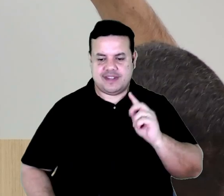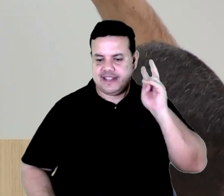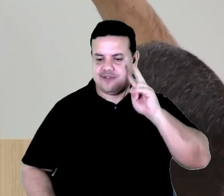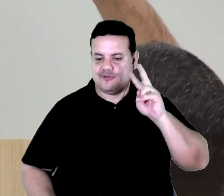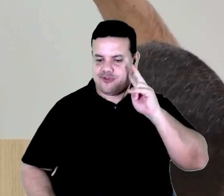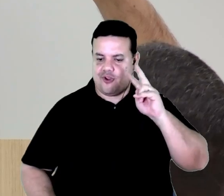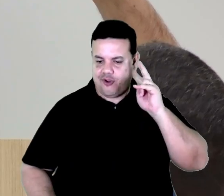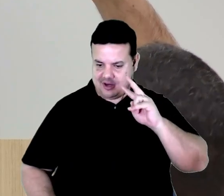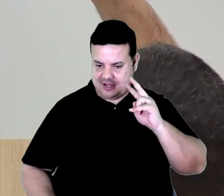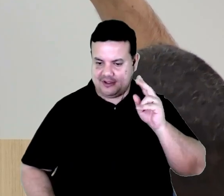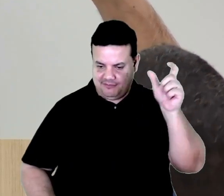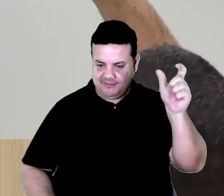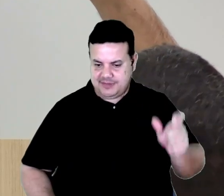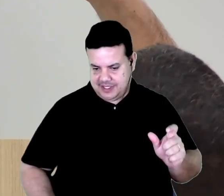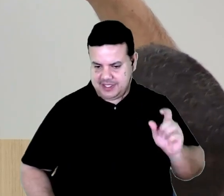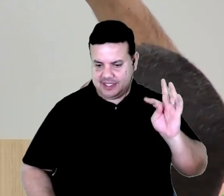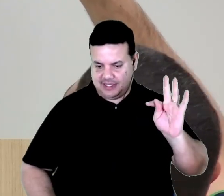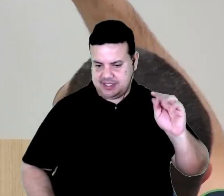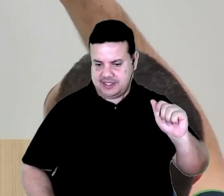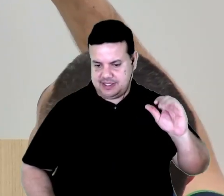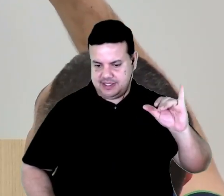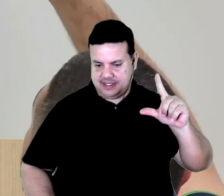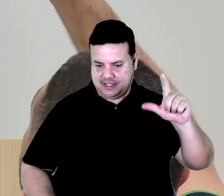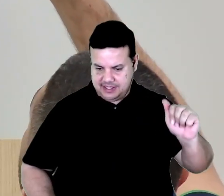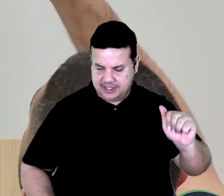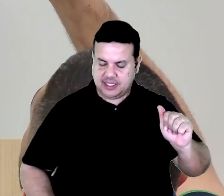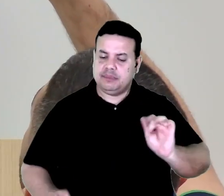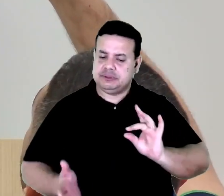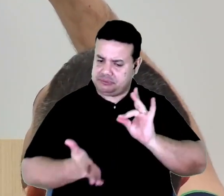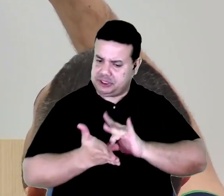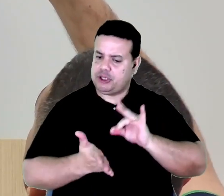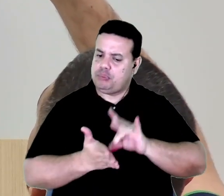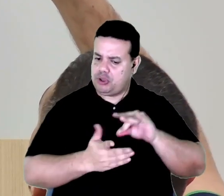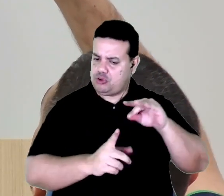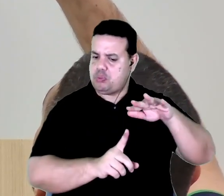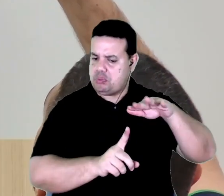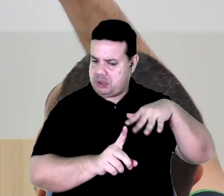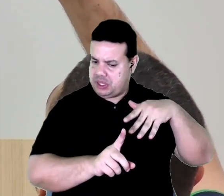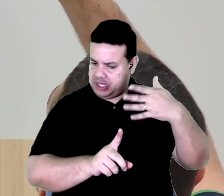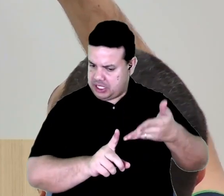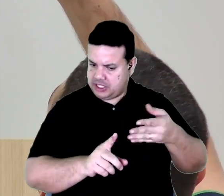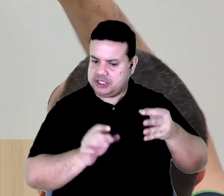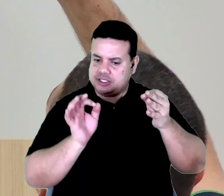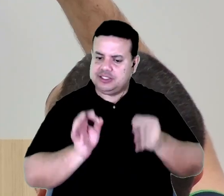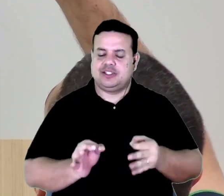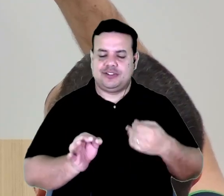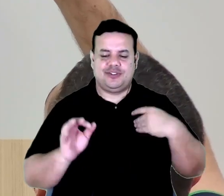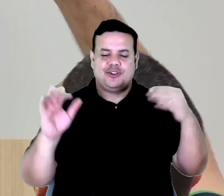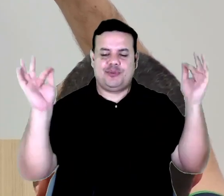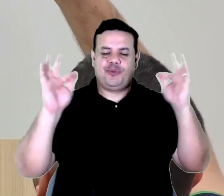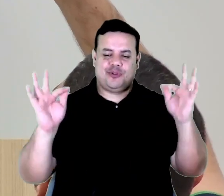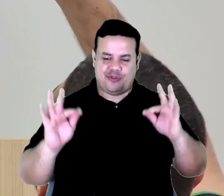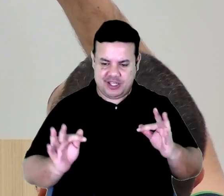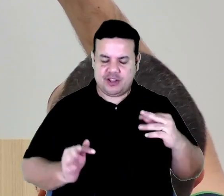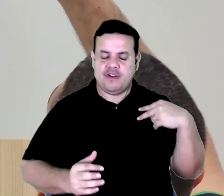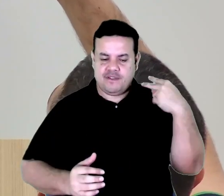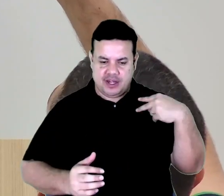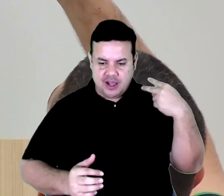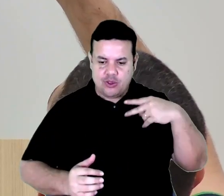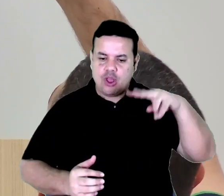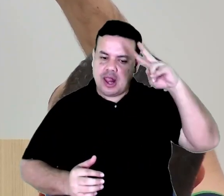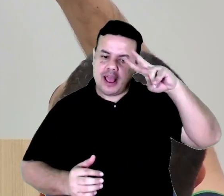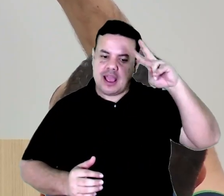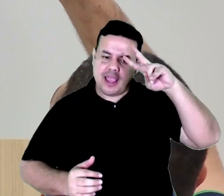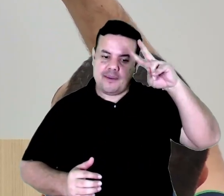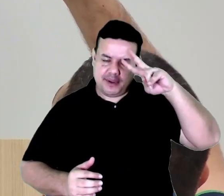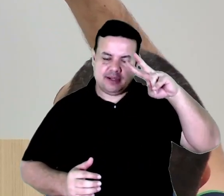homenagem e eu fico muito feliz quando algum dos vereadores lembram, porque a gente acaba não se lembrando de todos que merecem e não fazemos